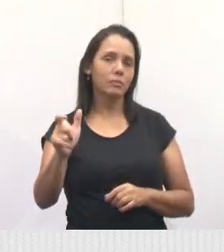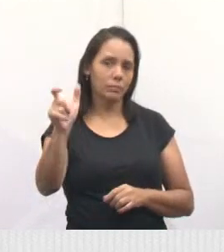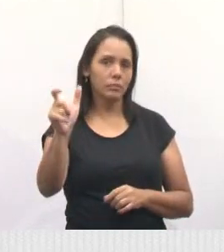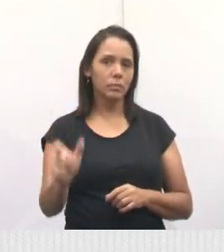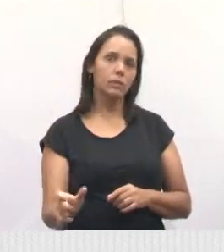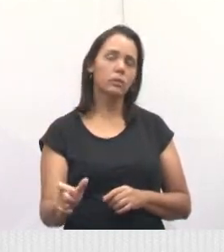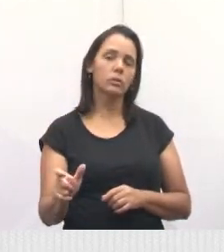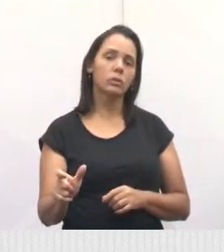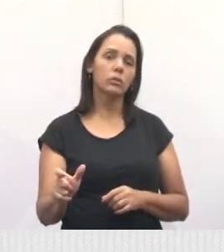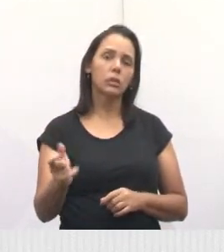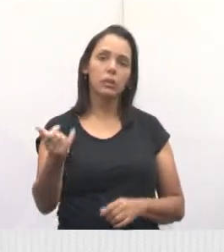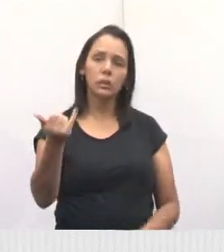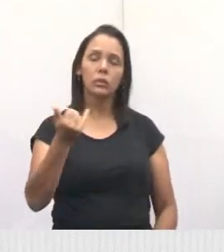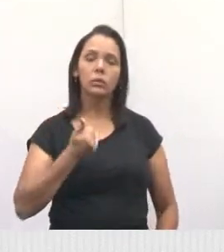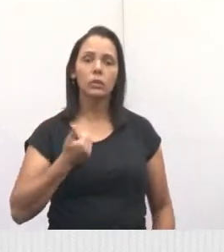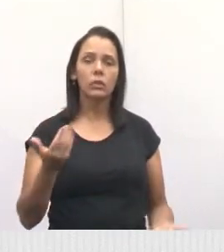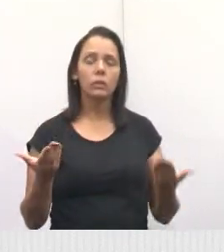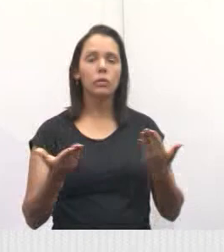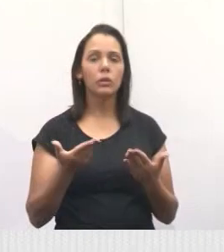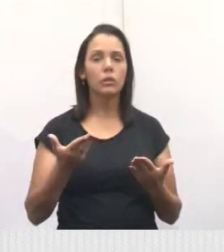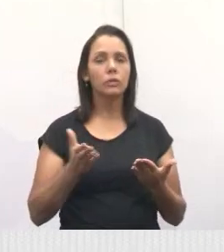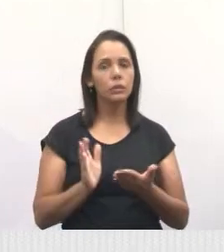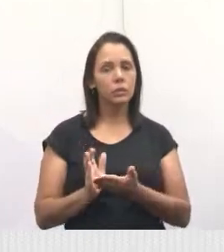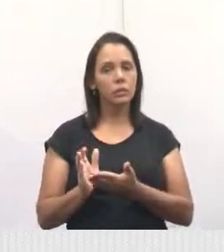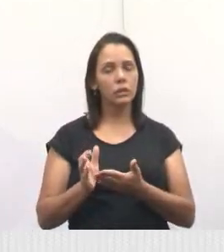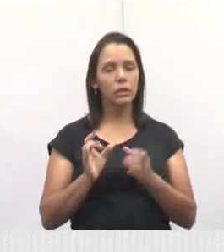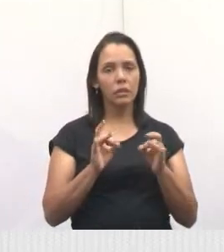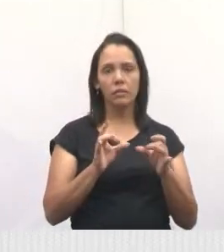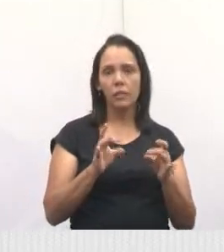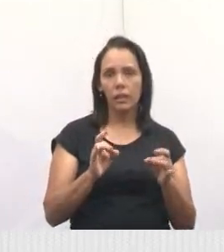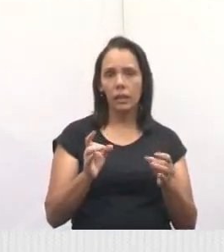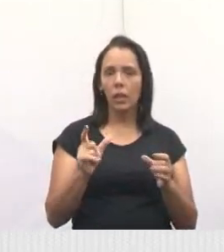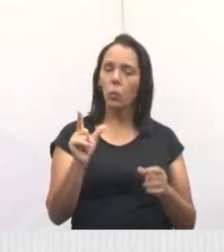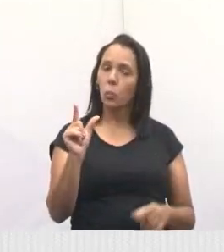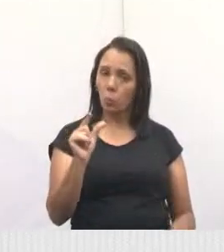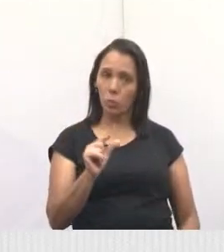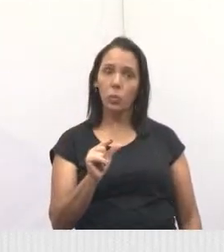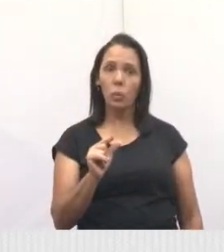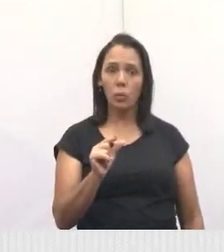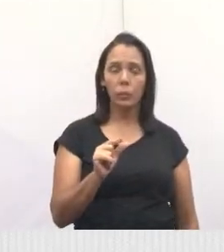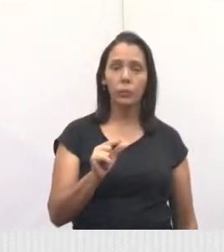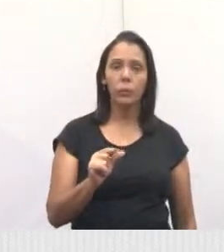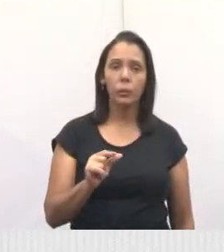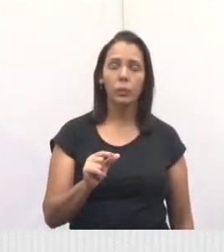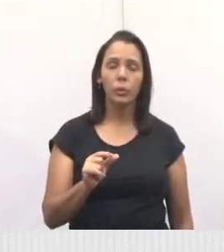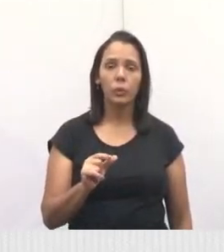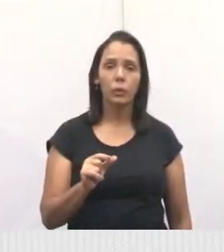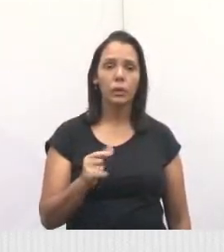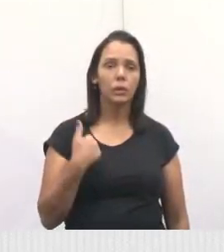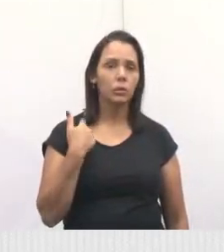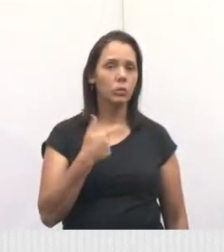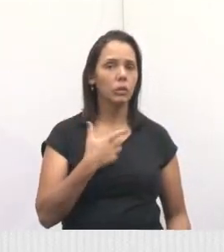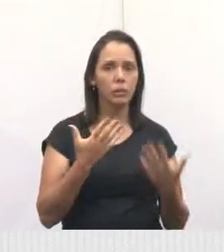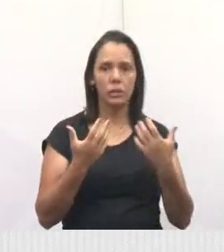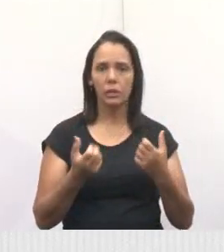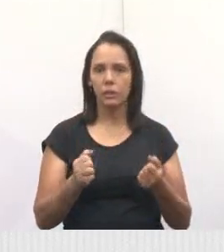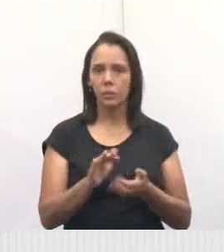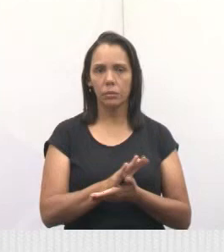que passou para a gente hoje que não foi vendido o suficiente. Então, infelizmente, não foi repassado nada para nós, né, Simone?